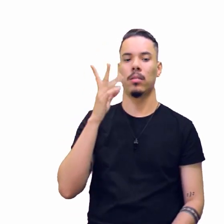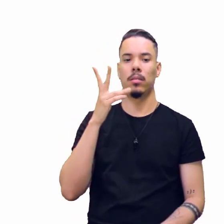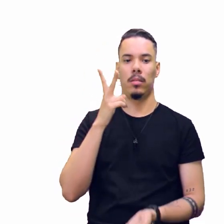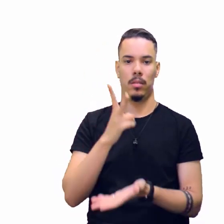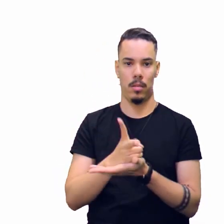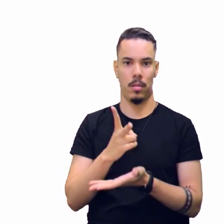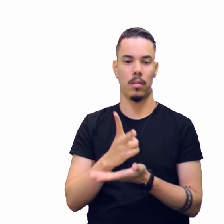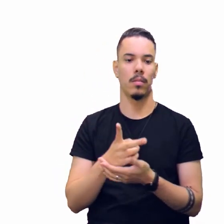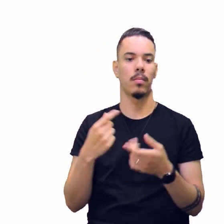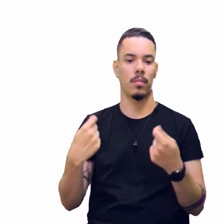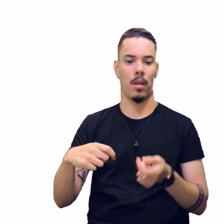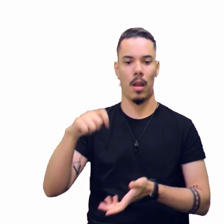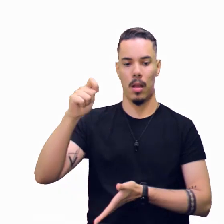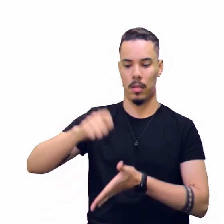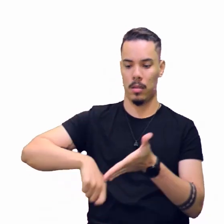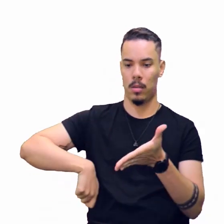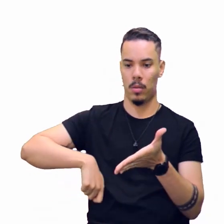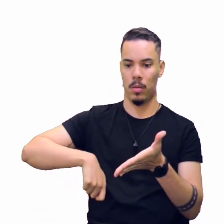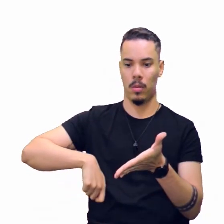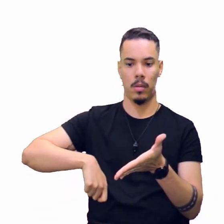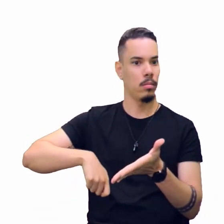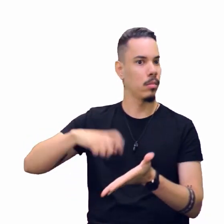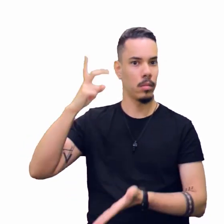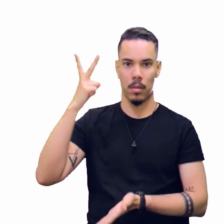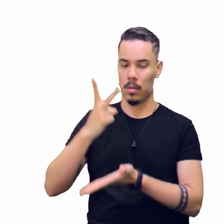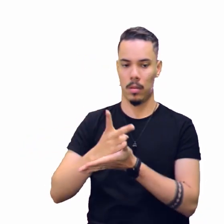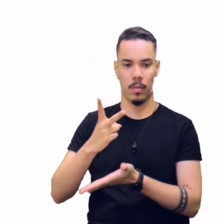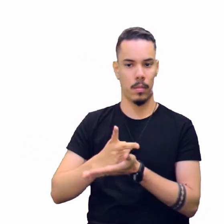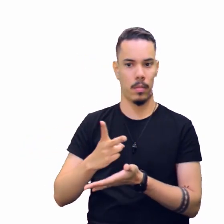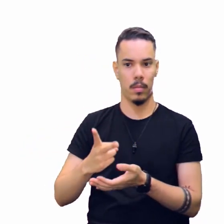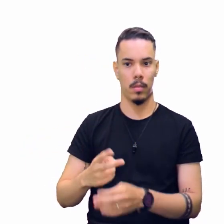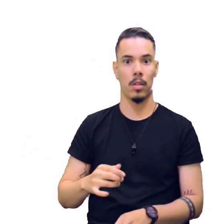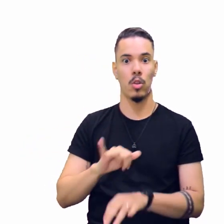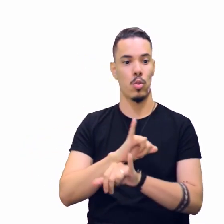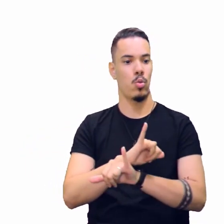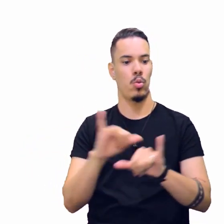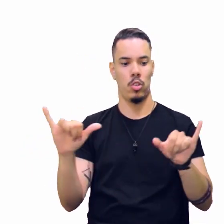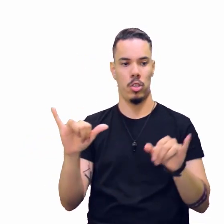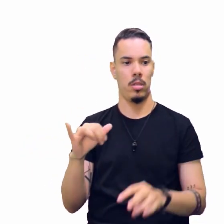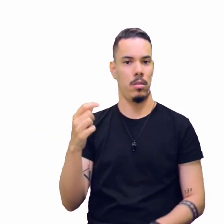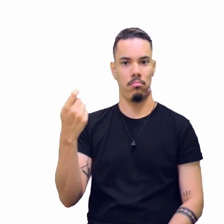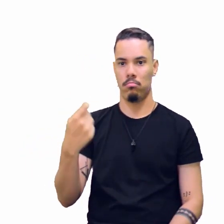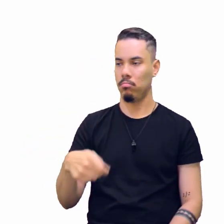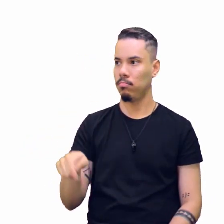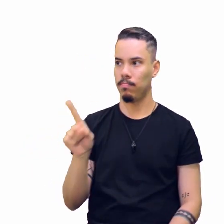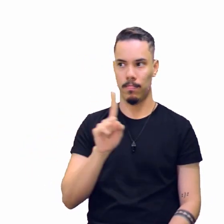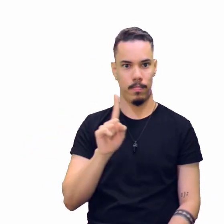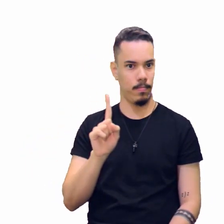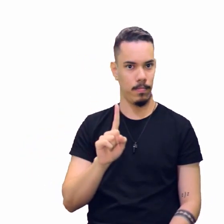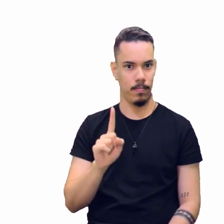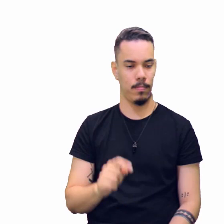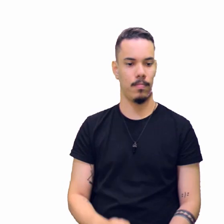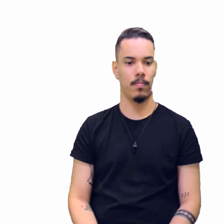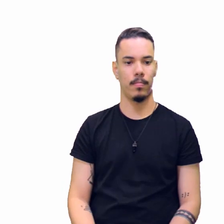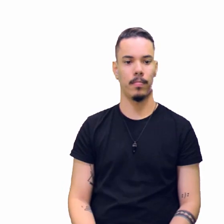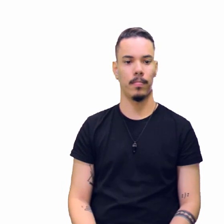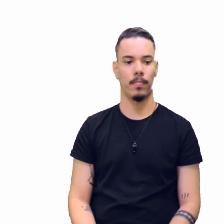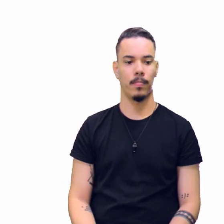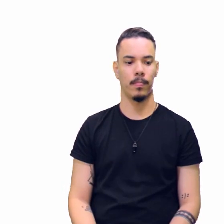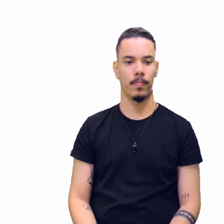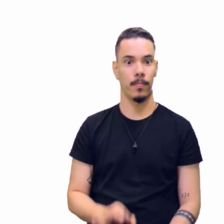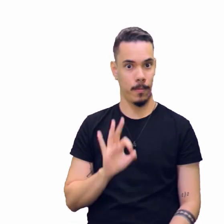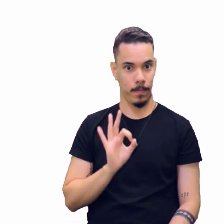terá que ter assinatura. Tá bom? É assinada. Já a notícia não precisa ser assinada.